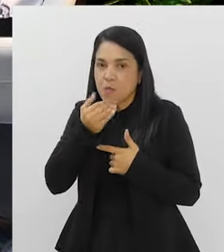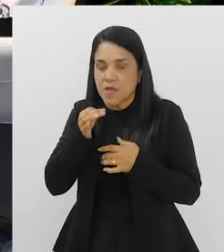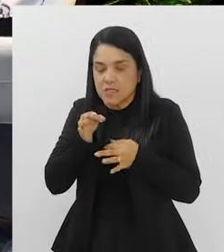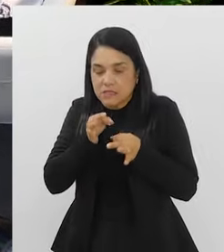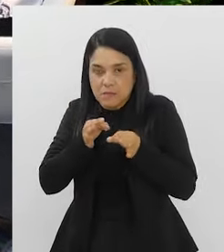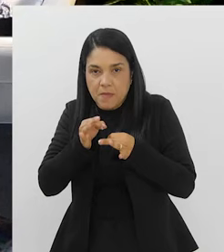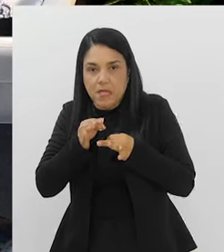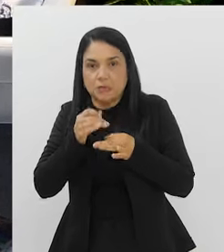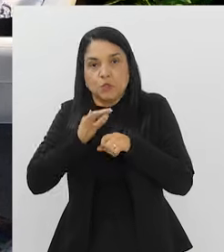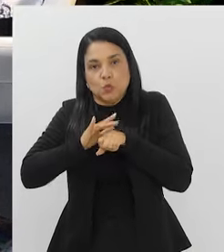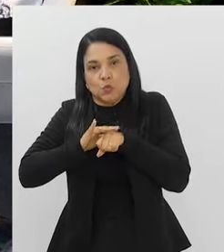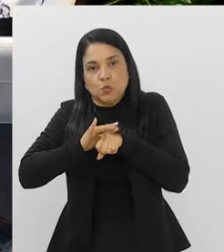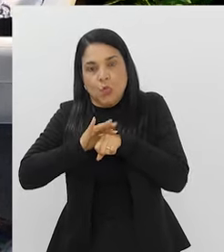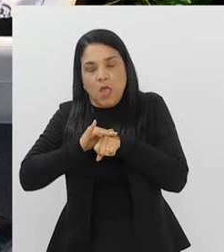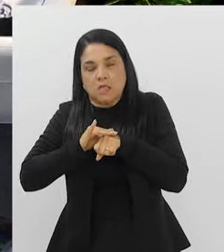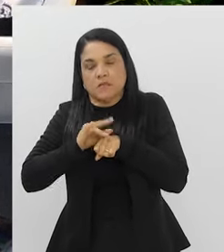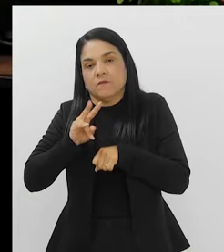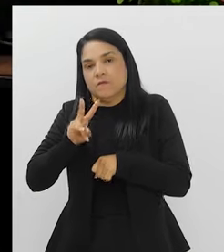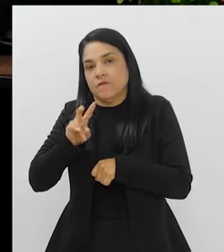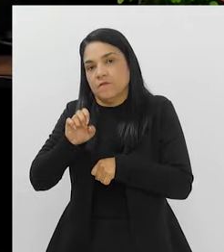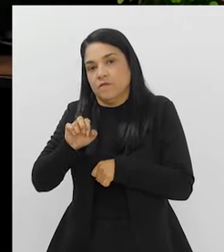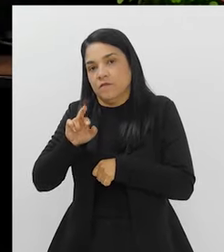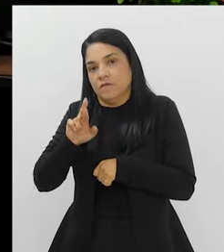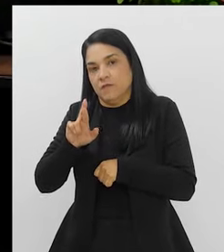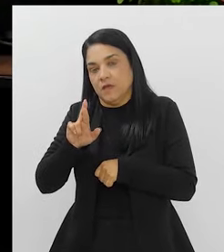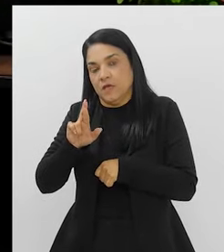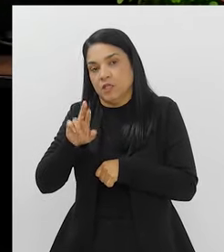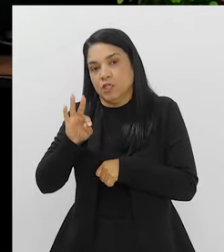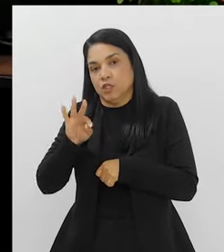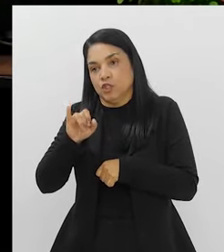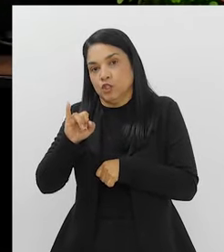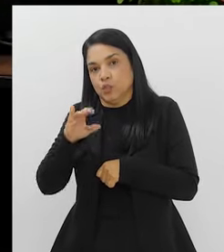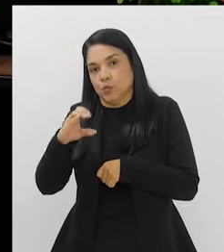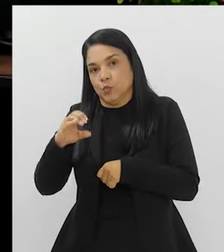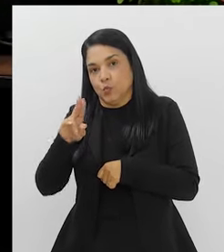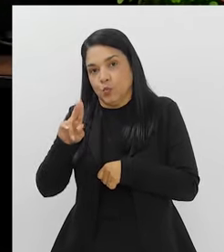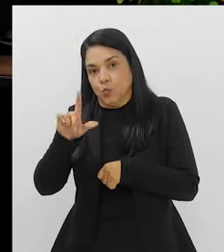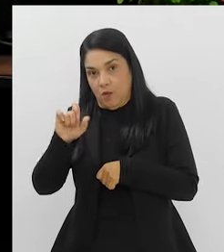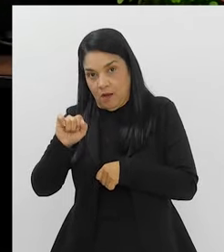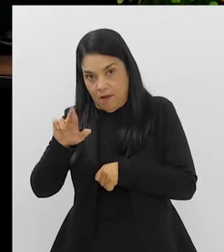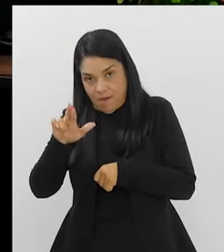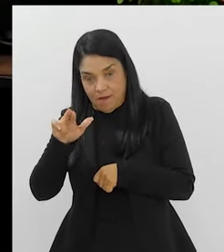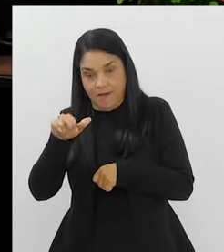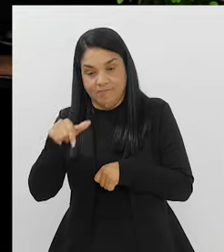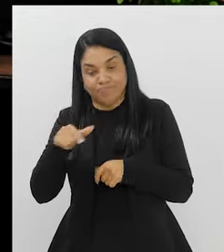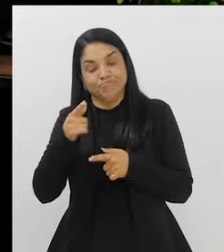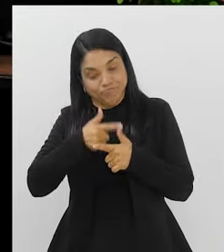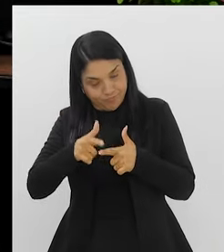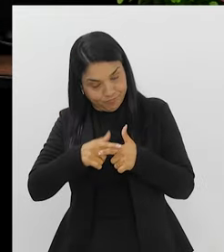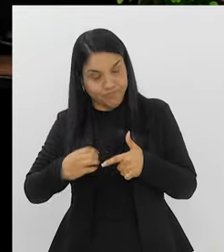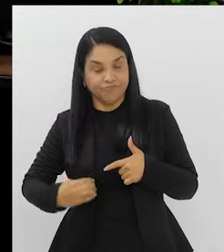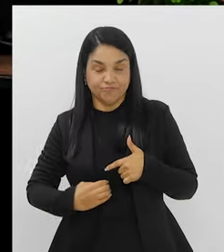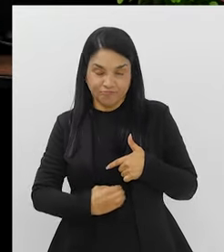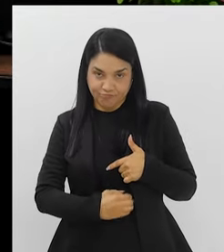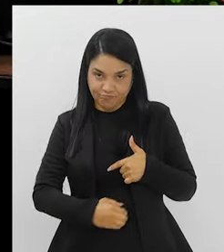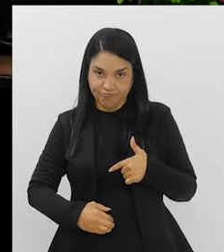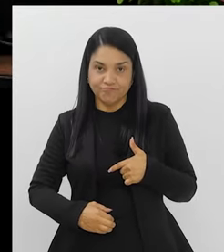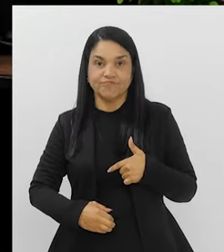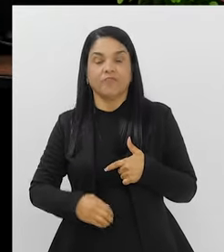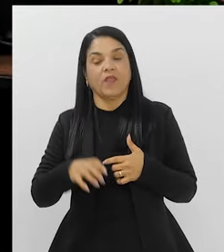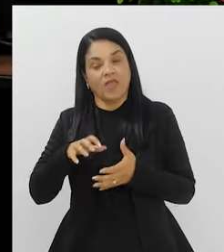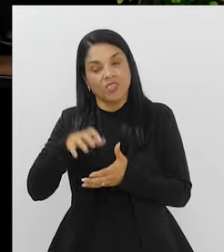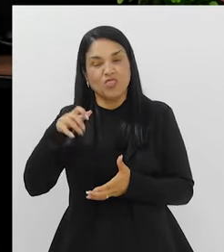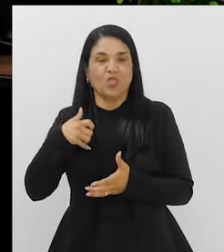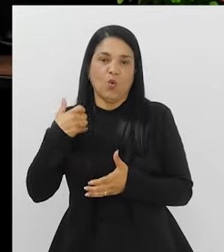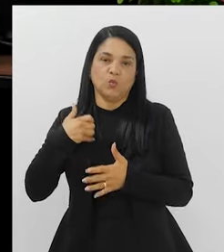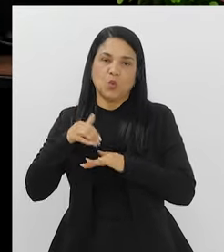de comer semente porque eu tenho doença de verticular, que é outro problema de intestino, né? Que